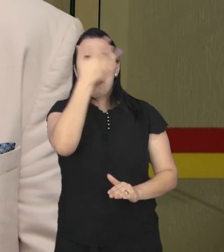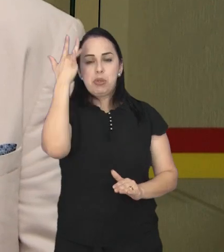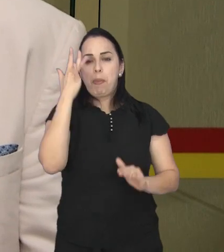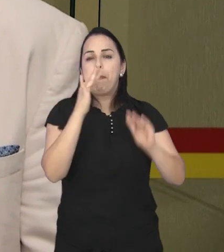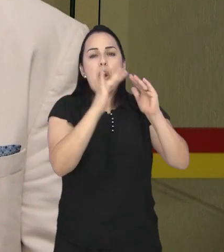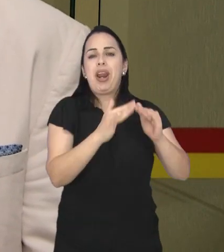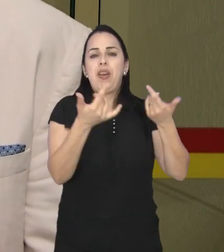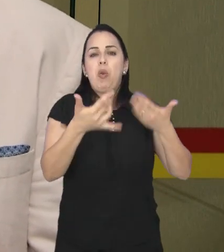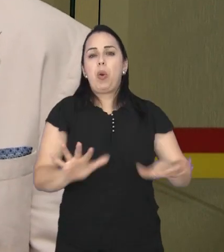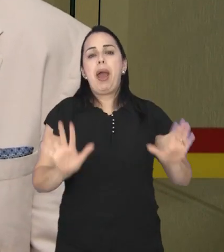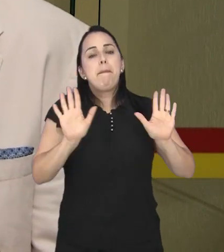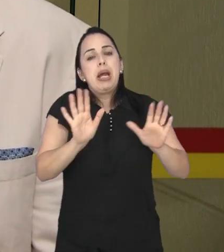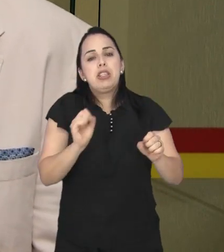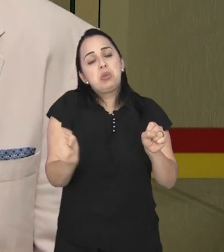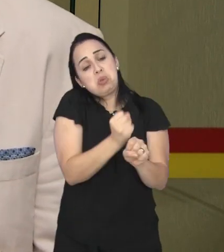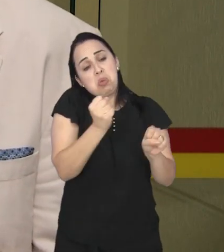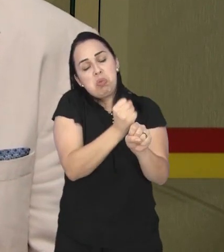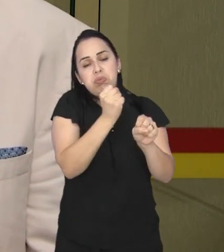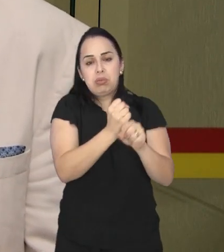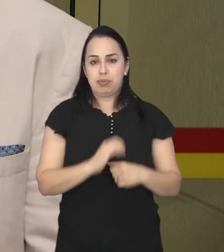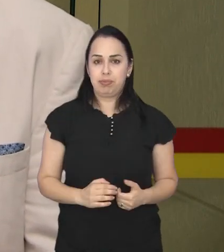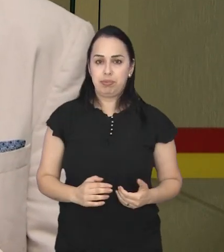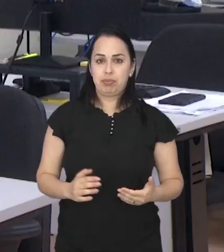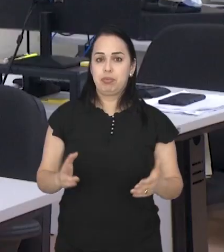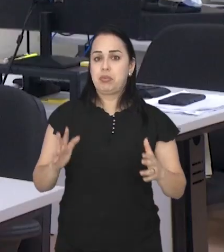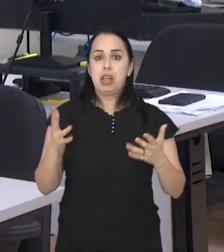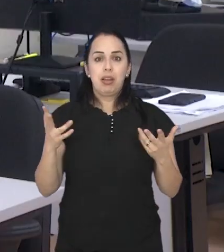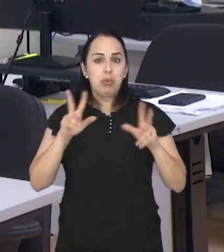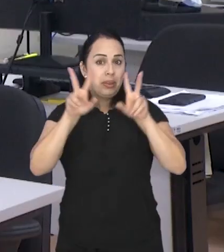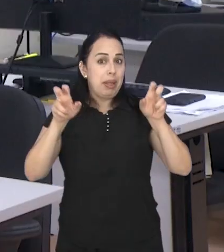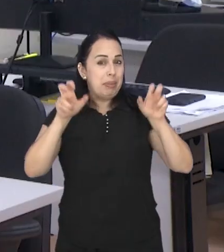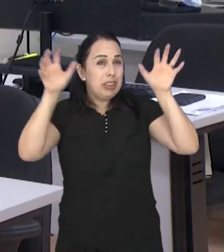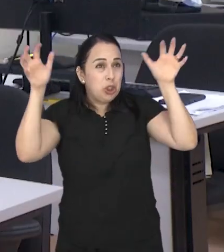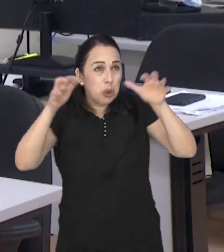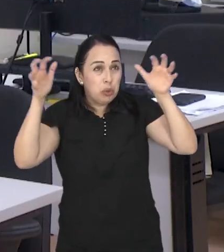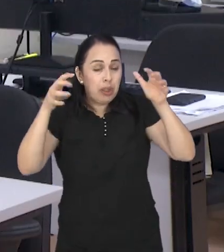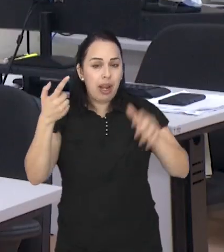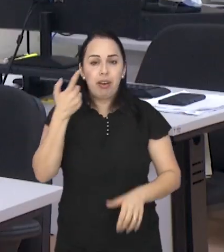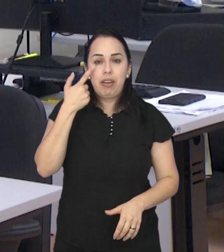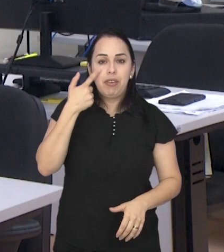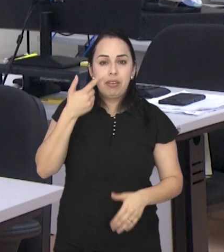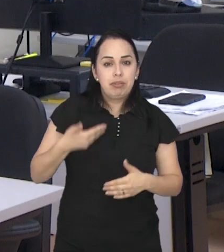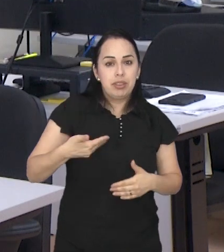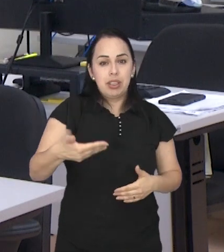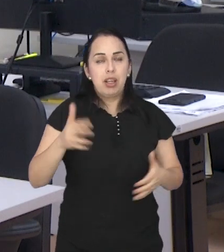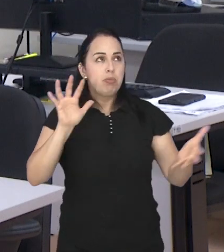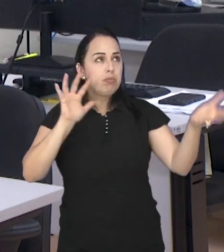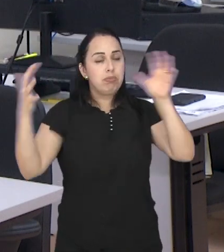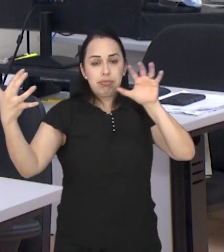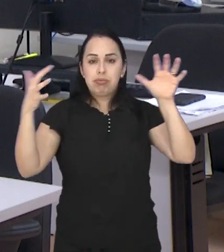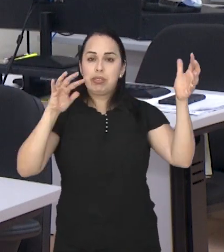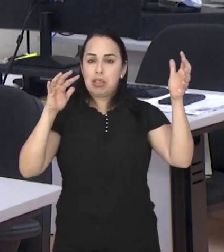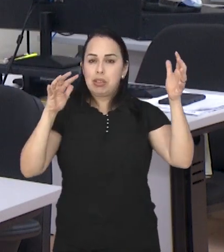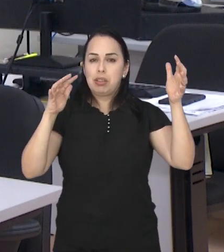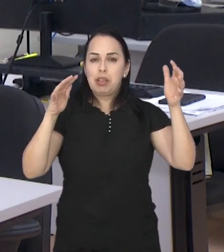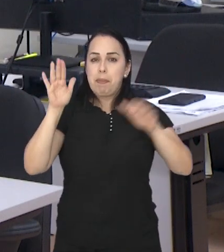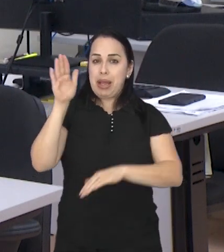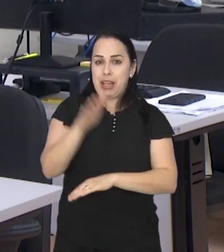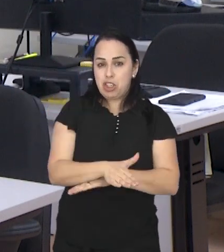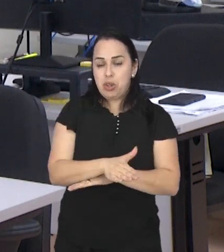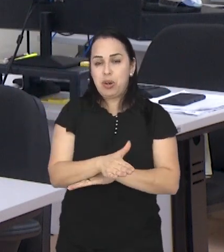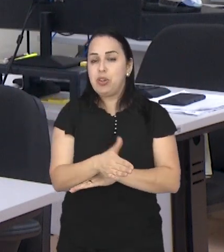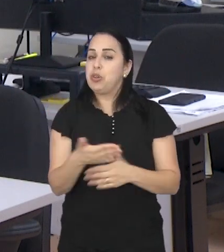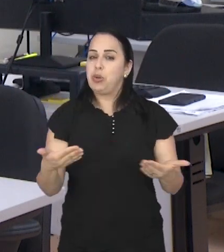onde teve a oportunidade de construir sua casa. E falando em chuvas, agora a gente vai dar uma olhadinha na previsão do tempo